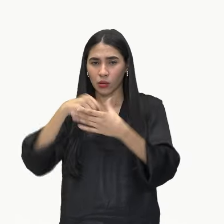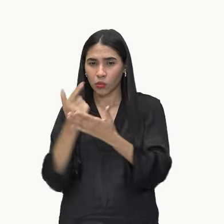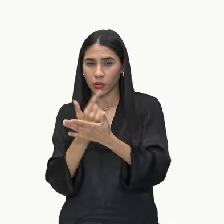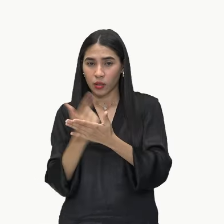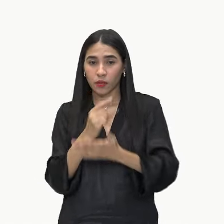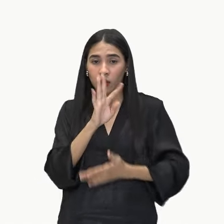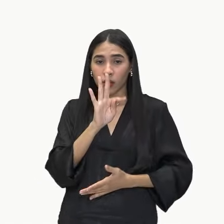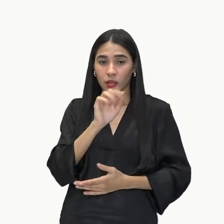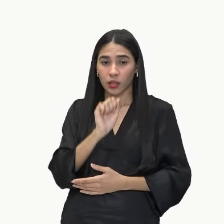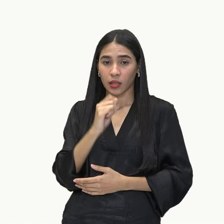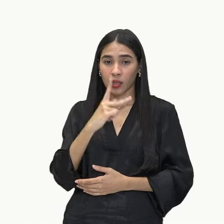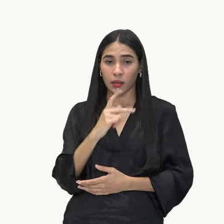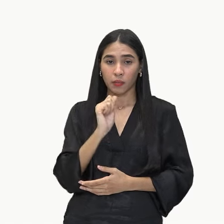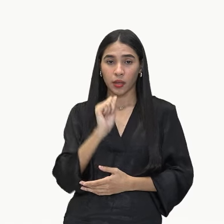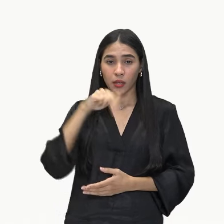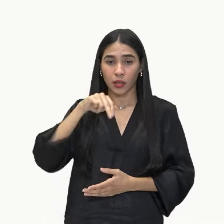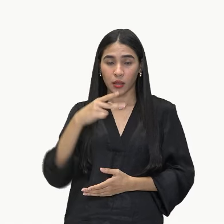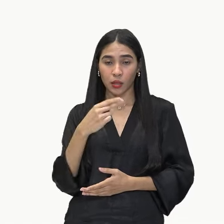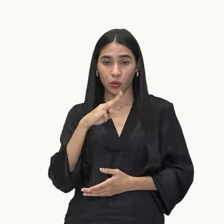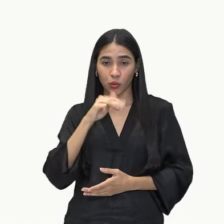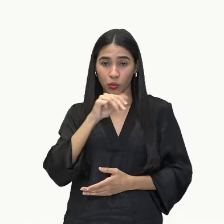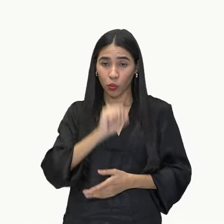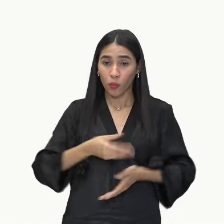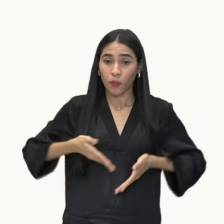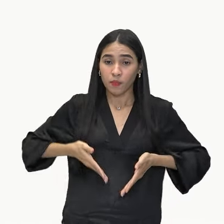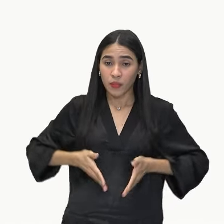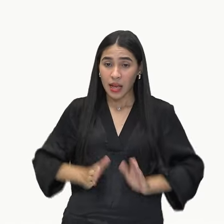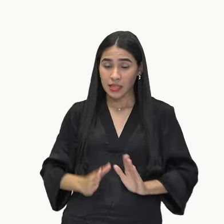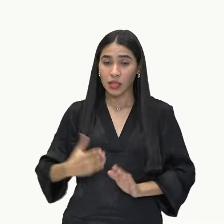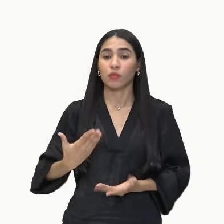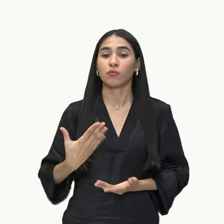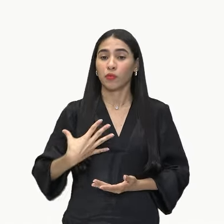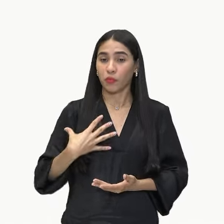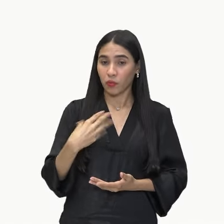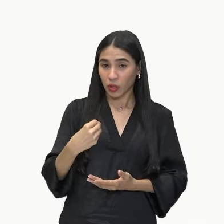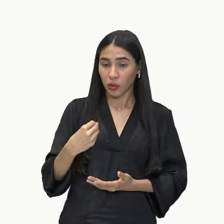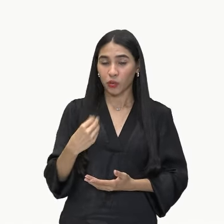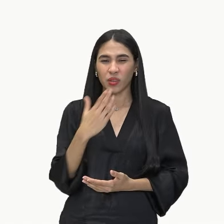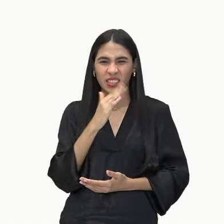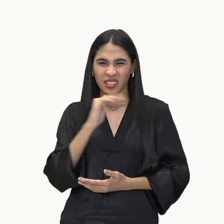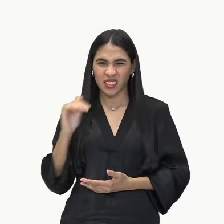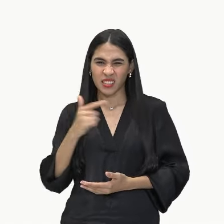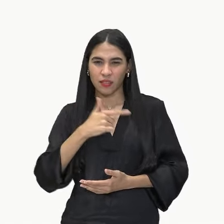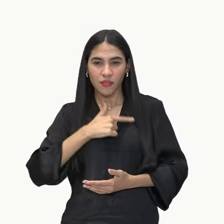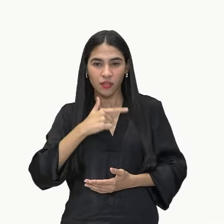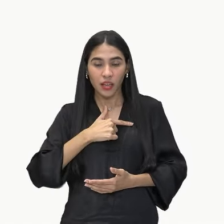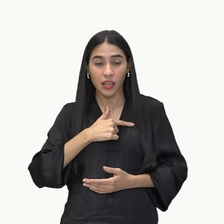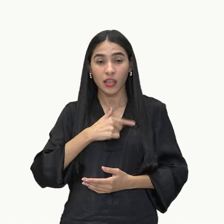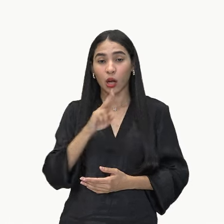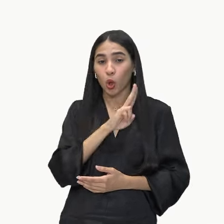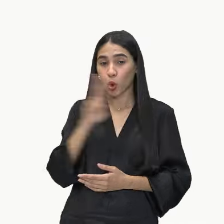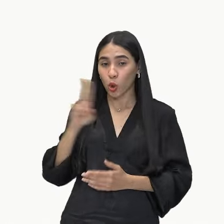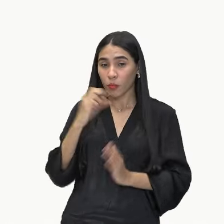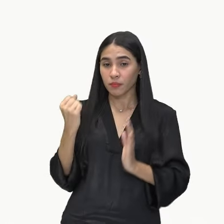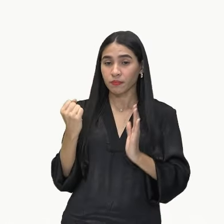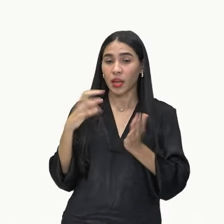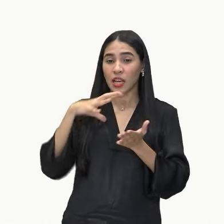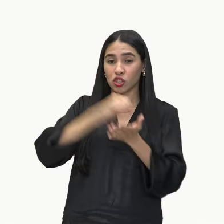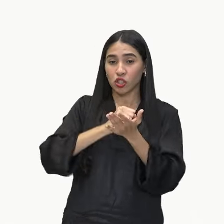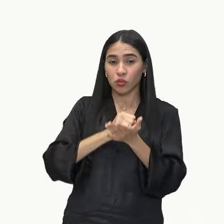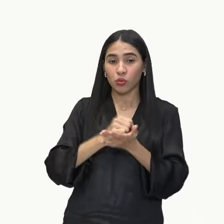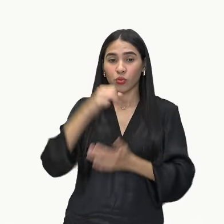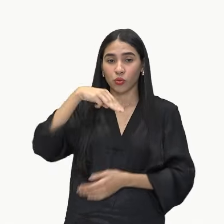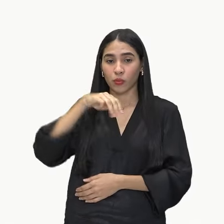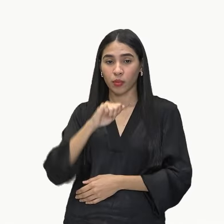Tapanhumas pariu o quê? Uma criança feia. Essa criança é que chamaram Macunaíma. Então,